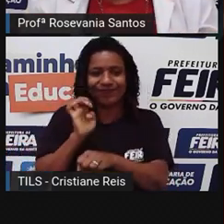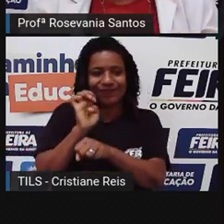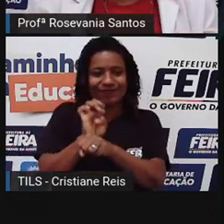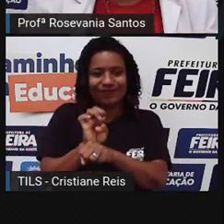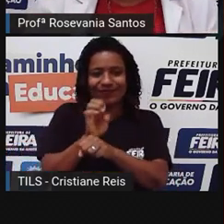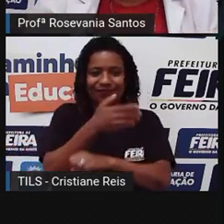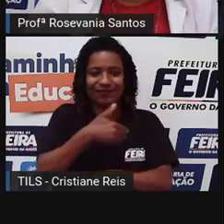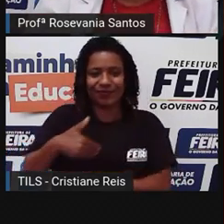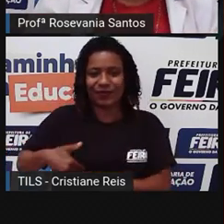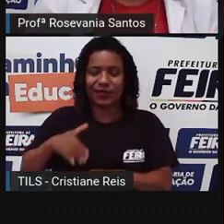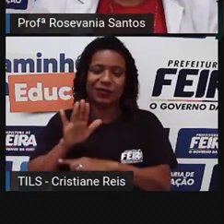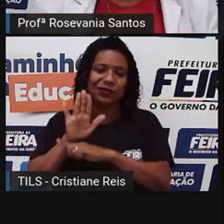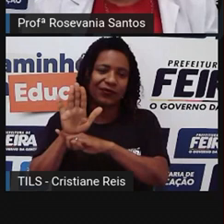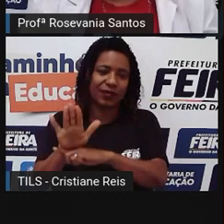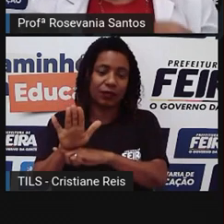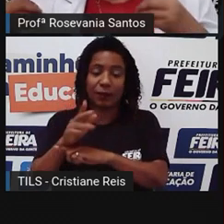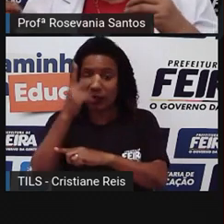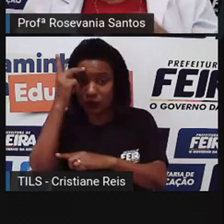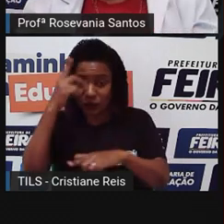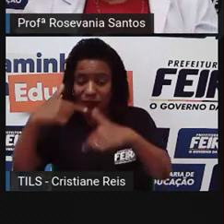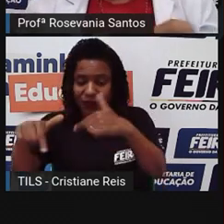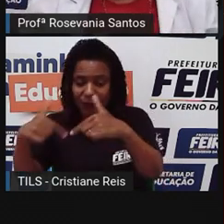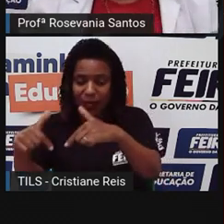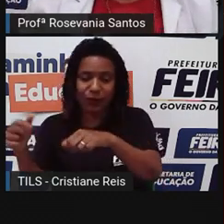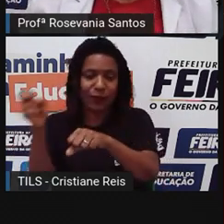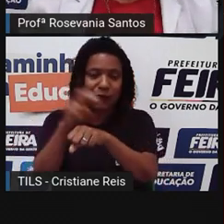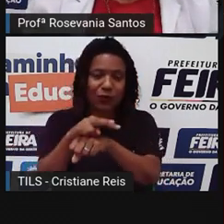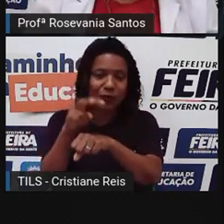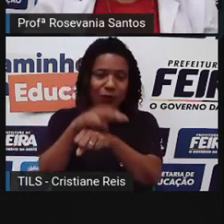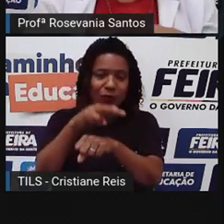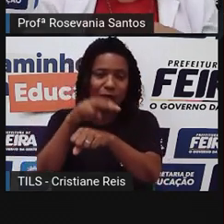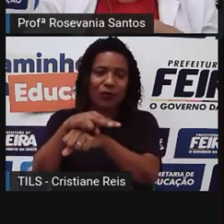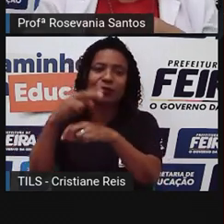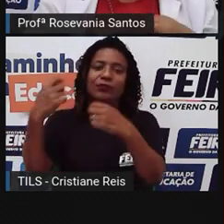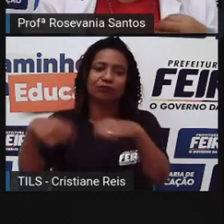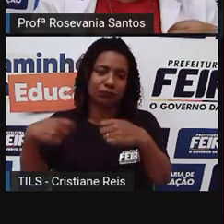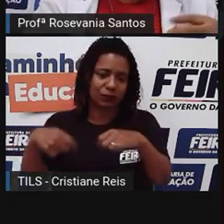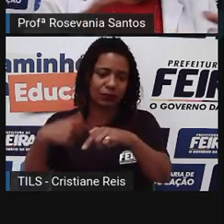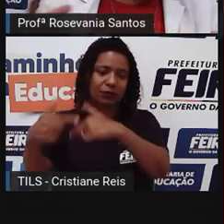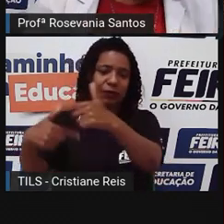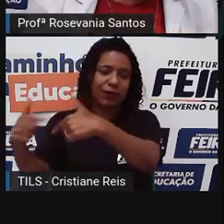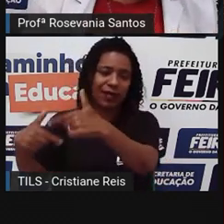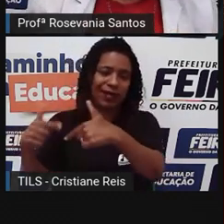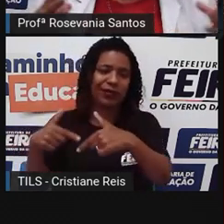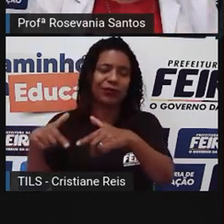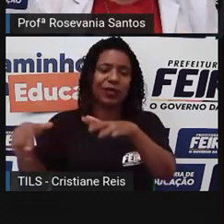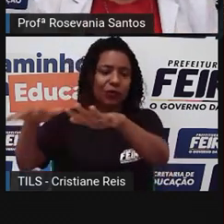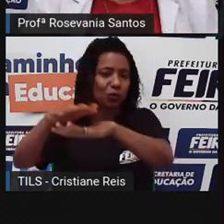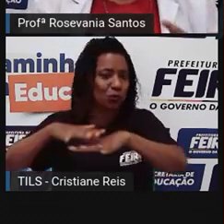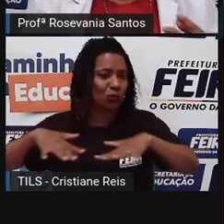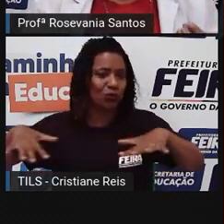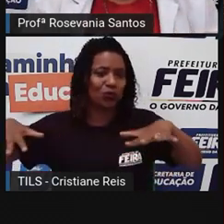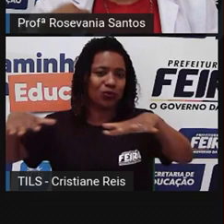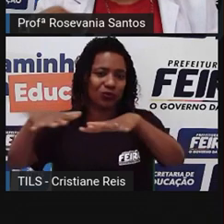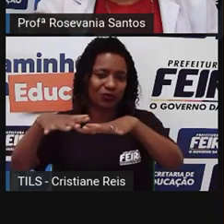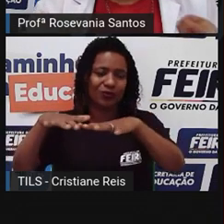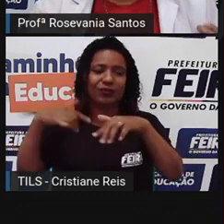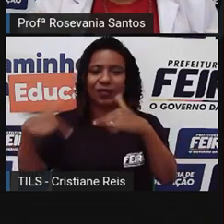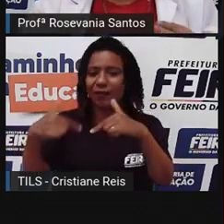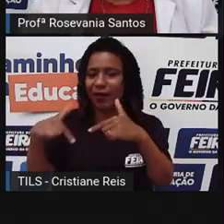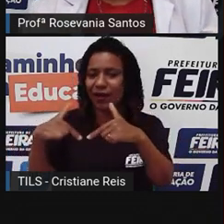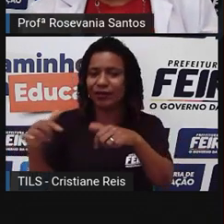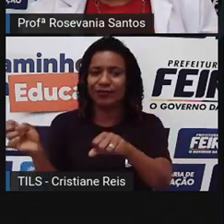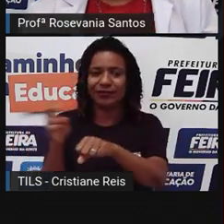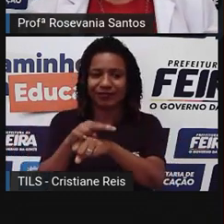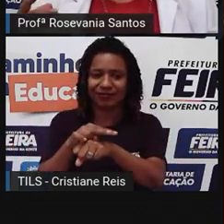colocados no mercado de trabalho. E esse mercado de trabalho, que é aberto, né, para que todos ali